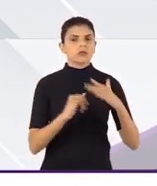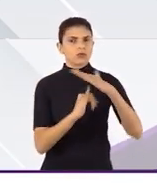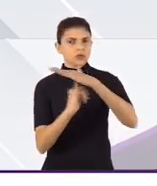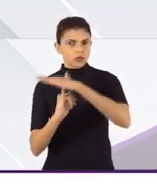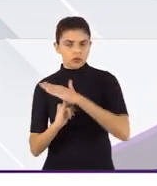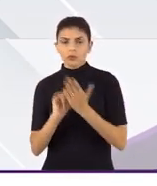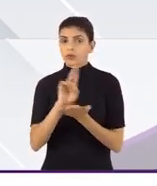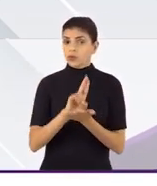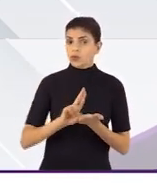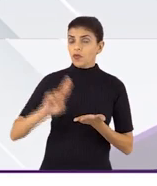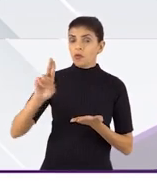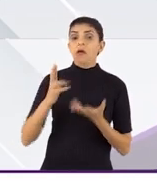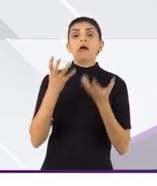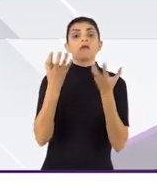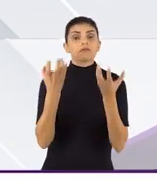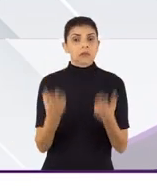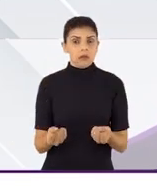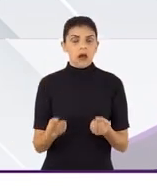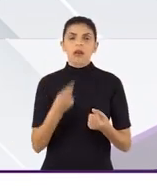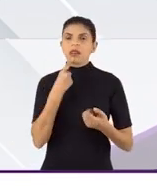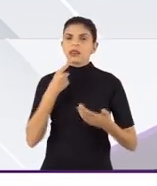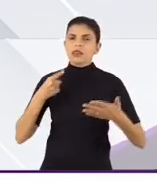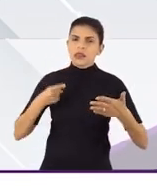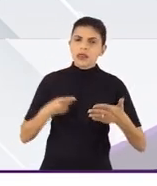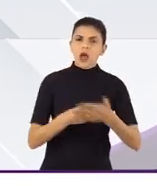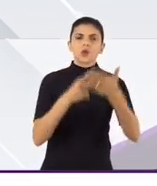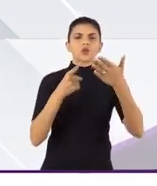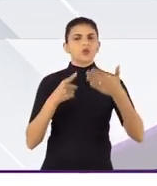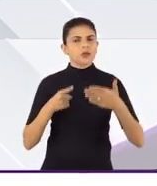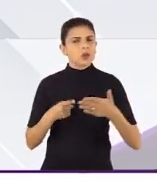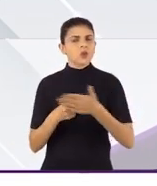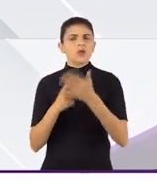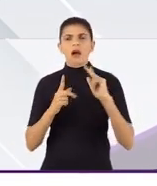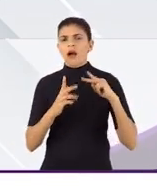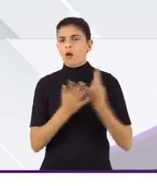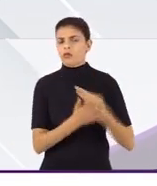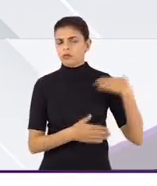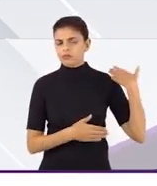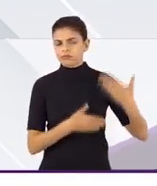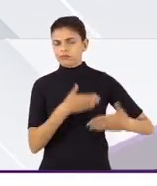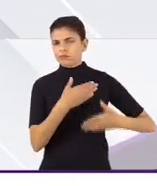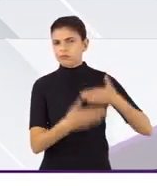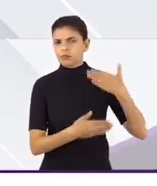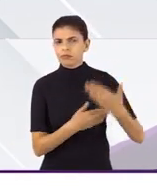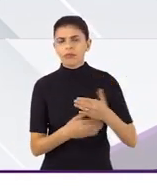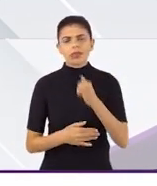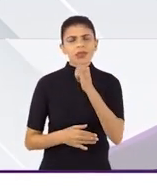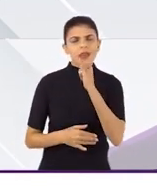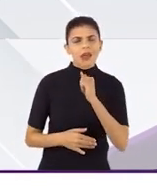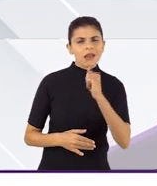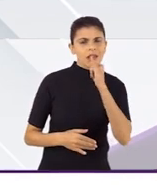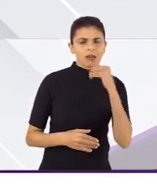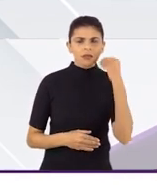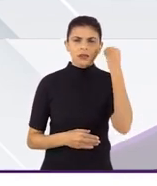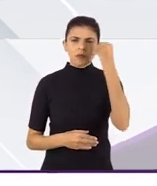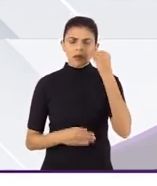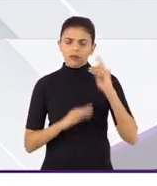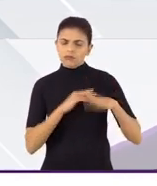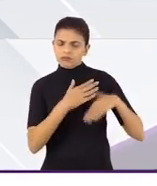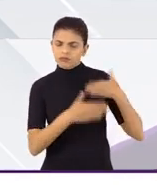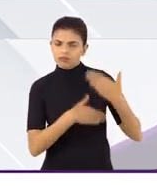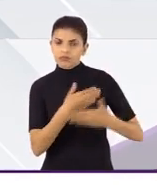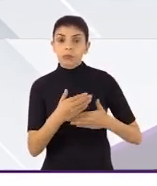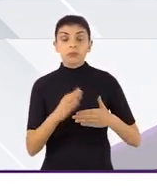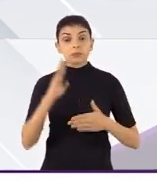entidades, que acolheram as denúncias que estavam ocorrendo, de experimentos que estavam